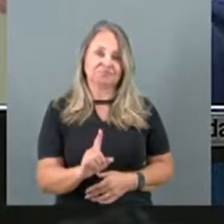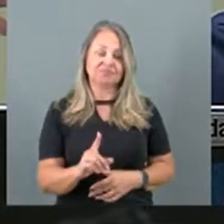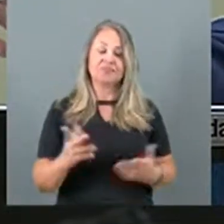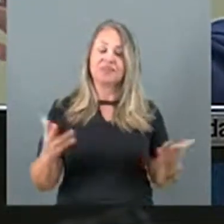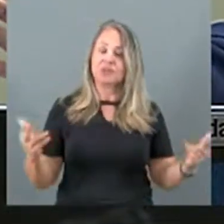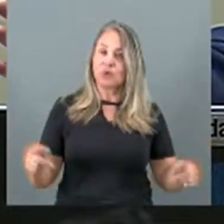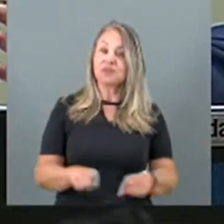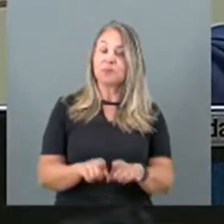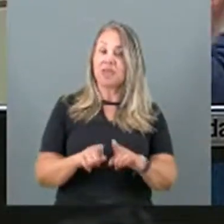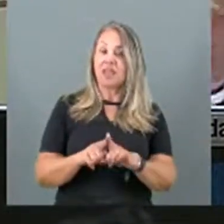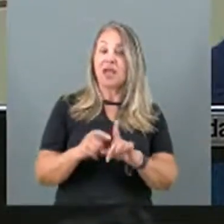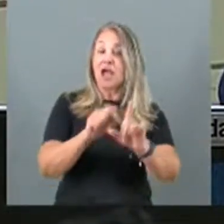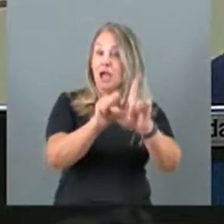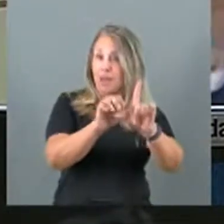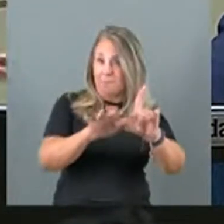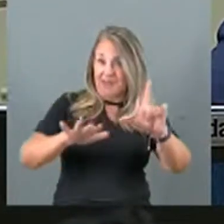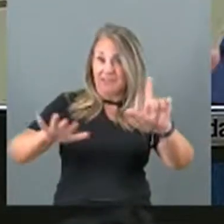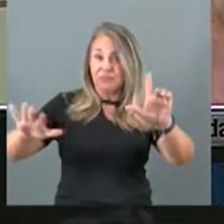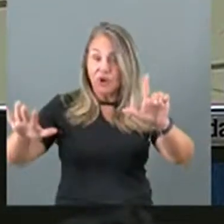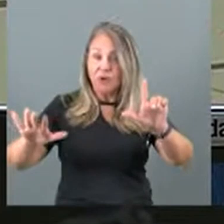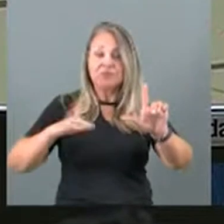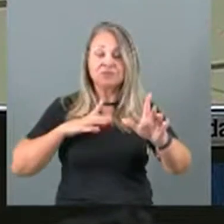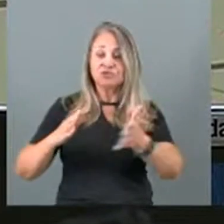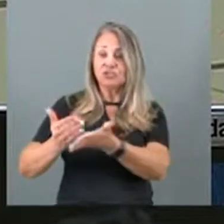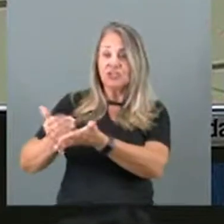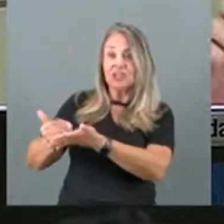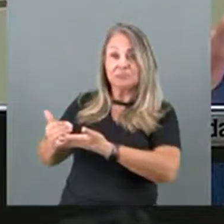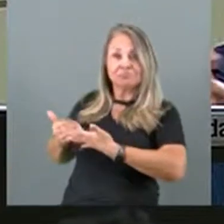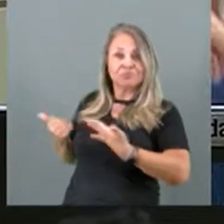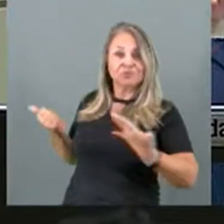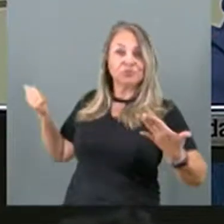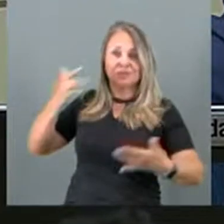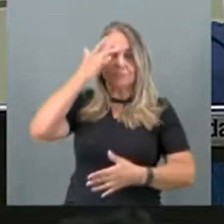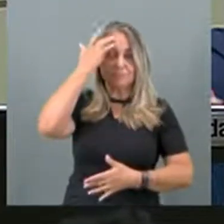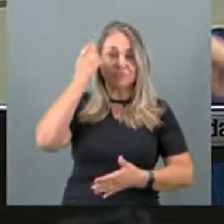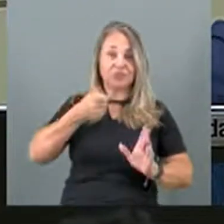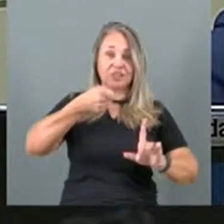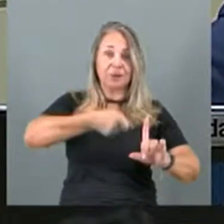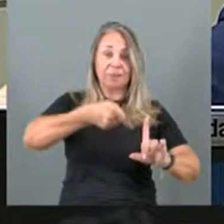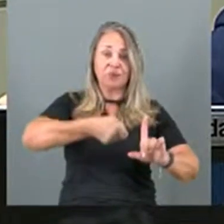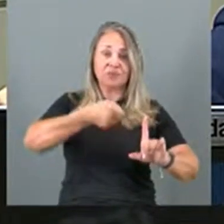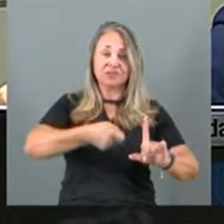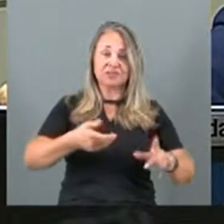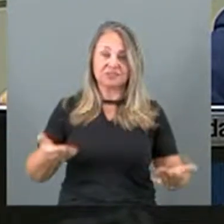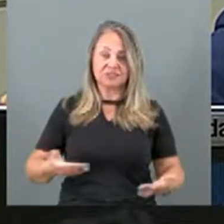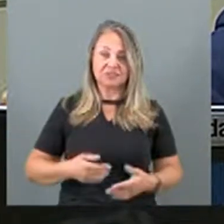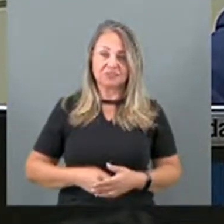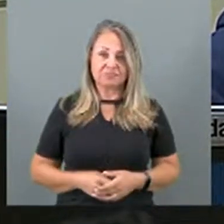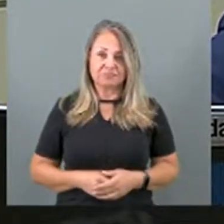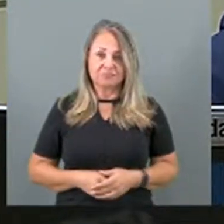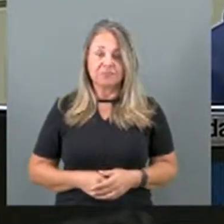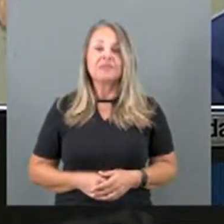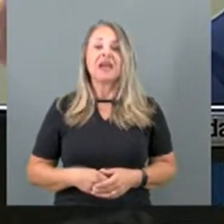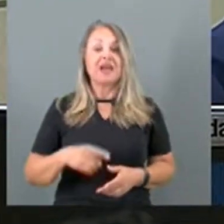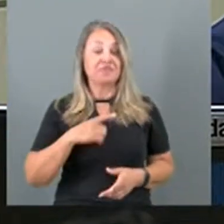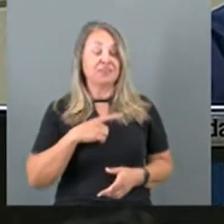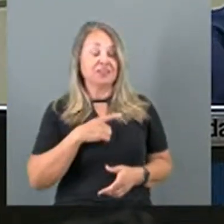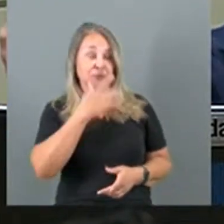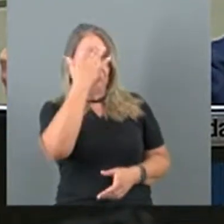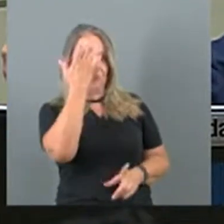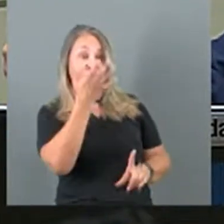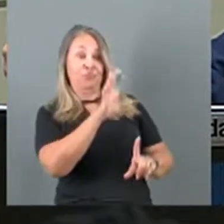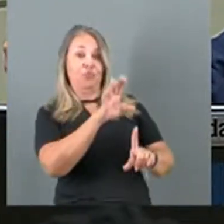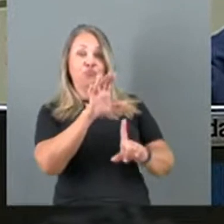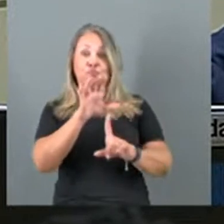a plataforma, ela tira tudo do jogador. E aí ficam os pseudos influencers, pseudos